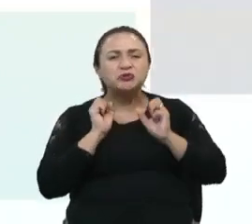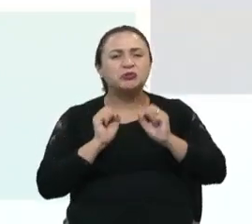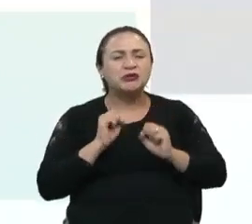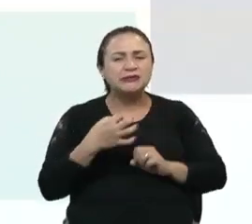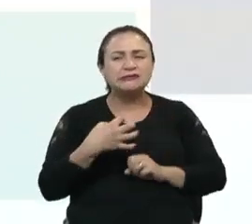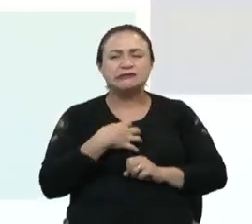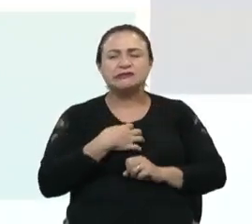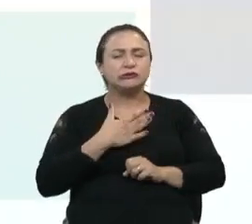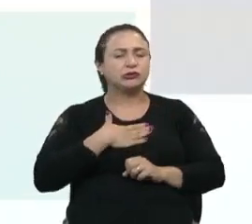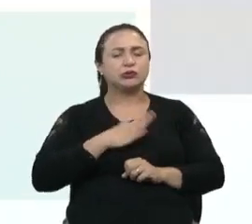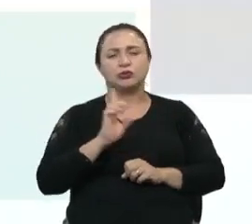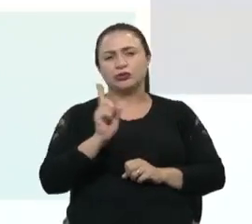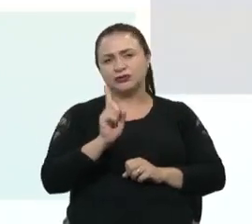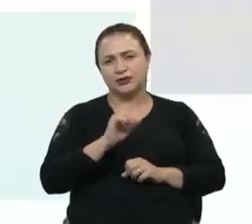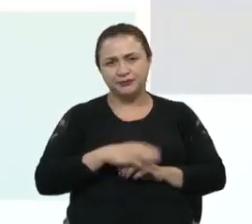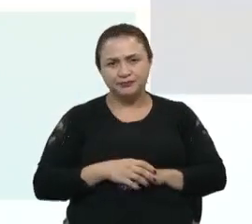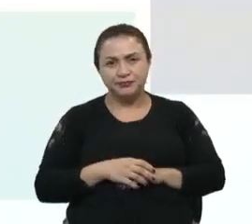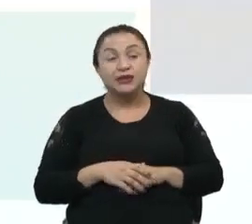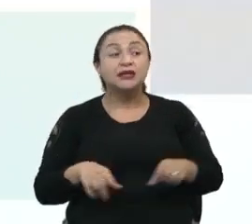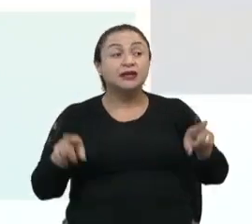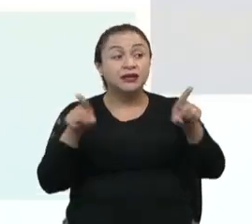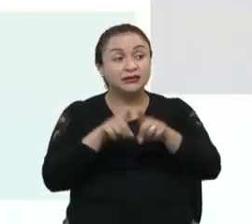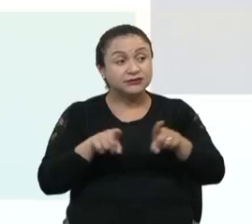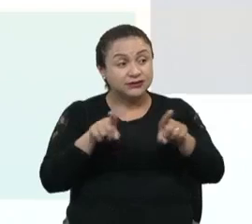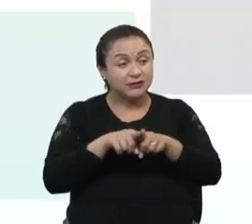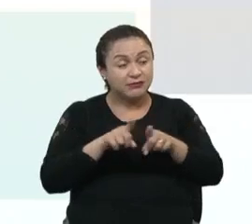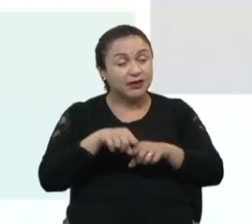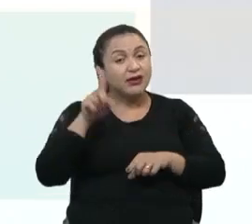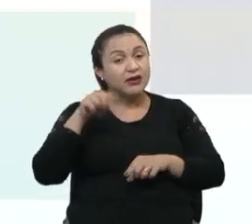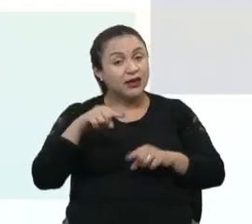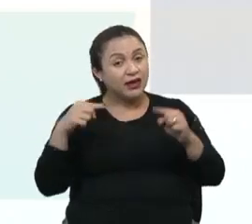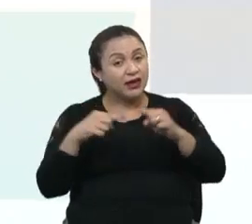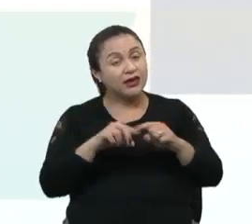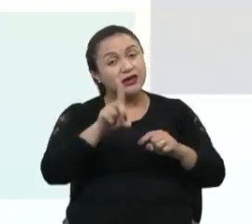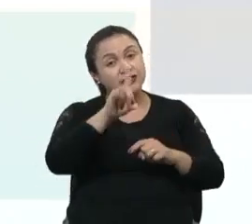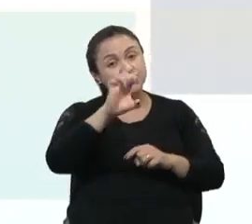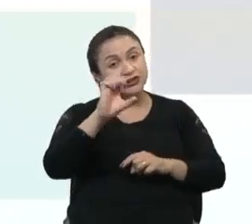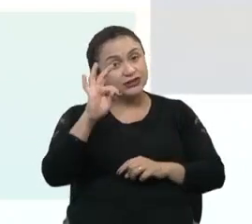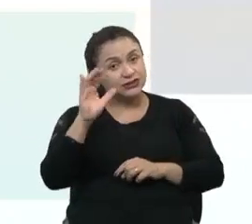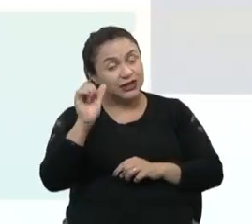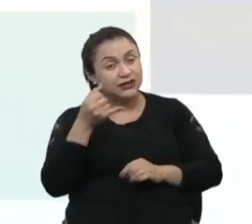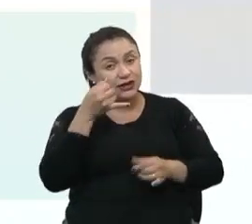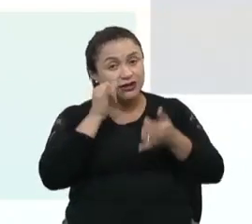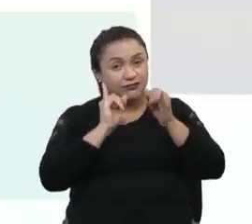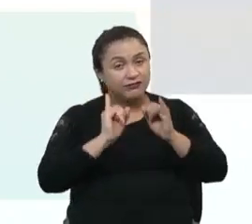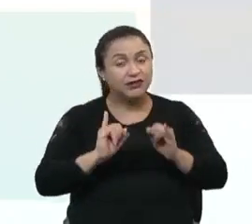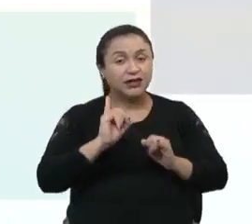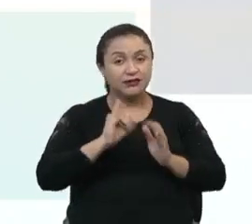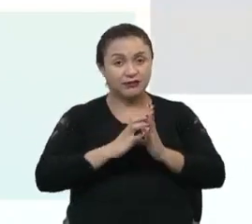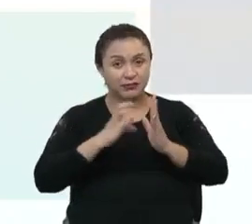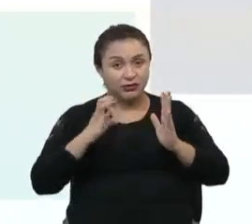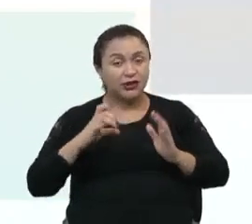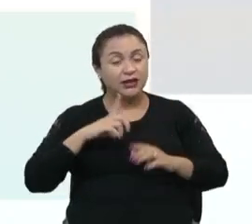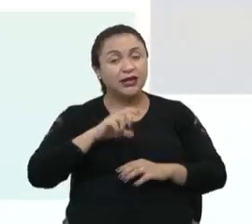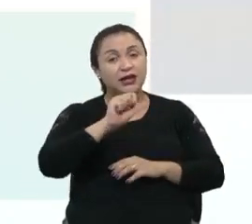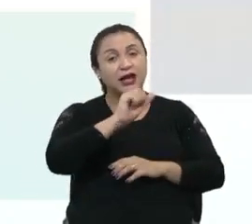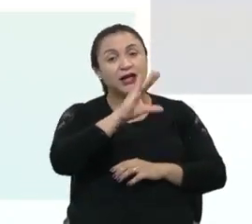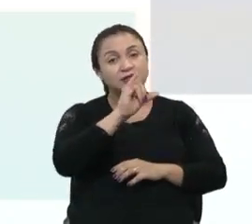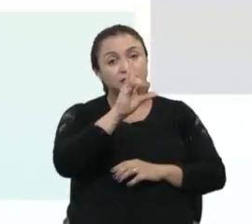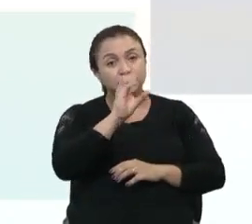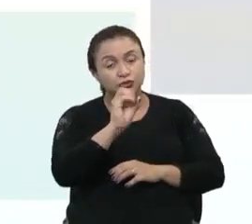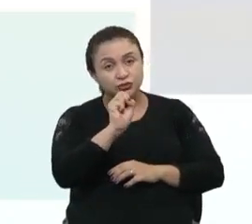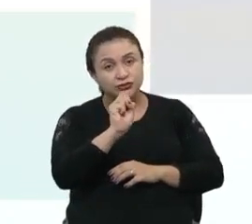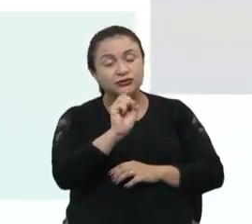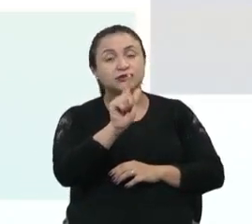não gostar. E também é considerada uma dieta anti-inflamatória com a presença dos ácidos graxos mono